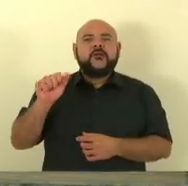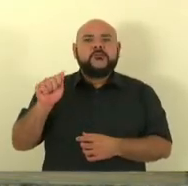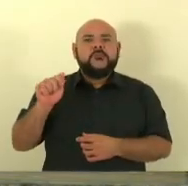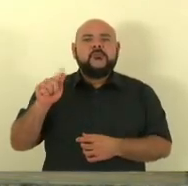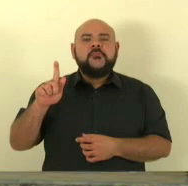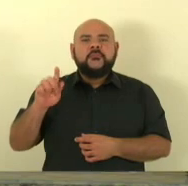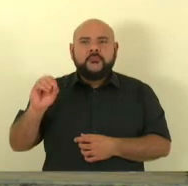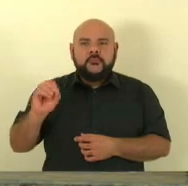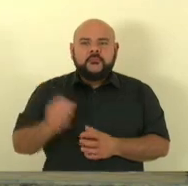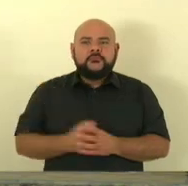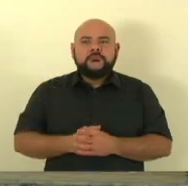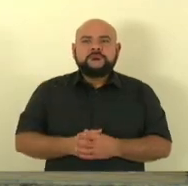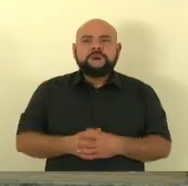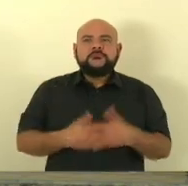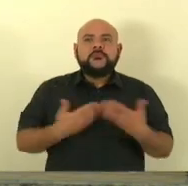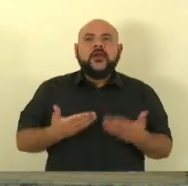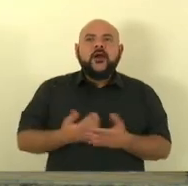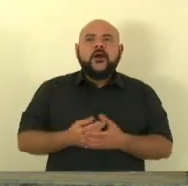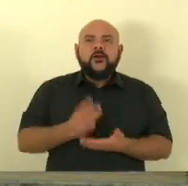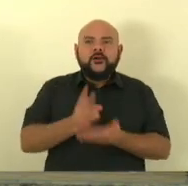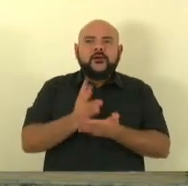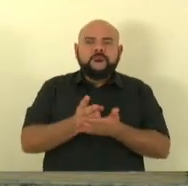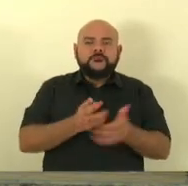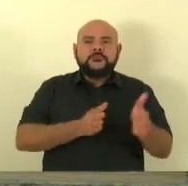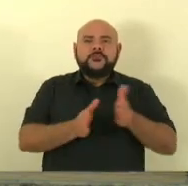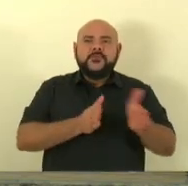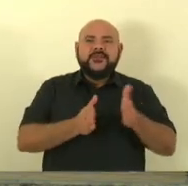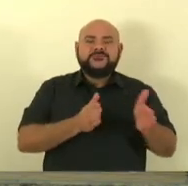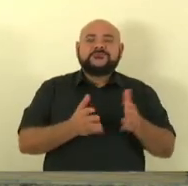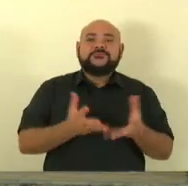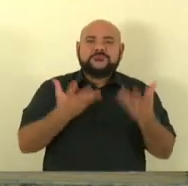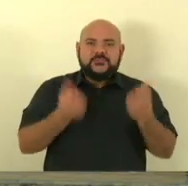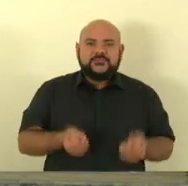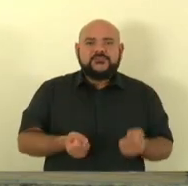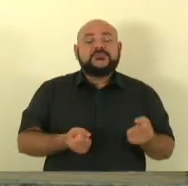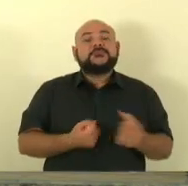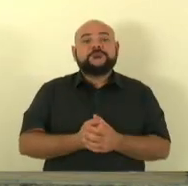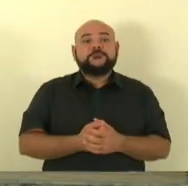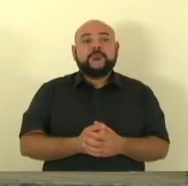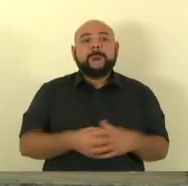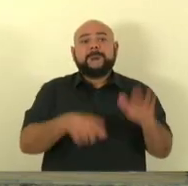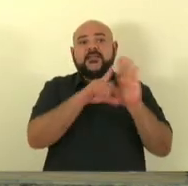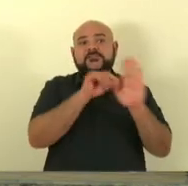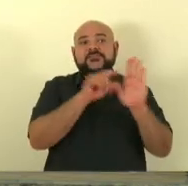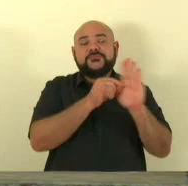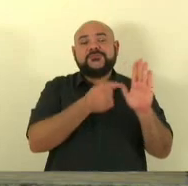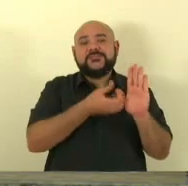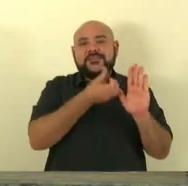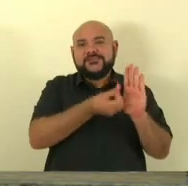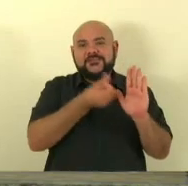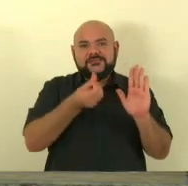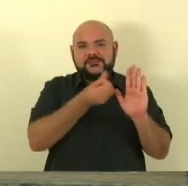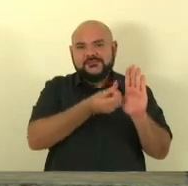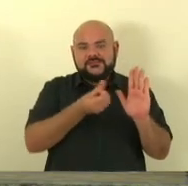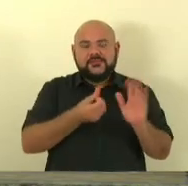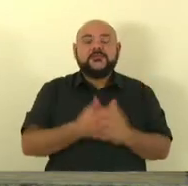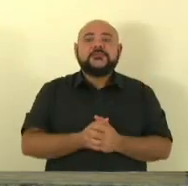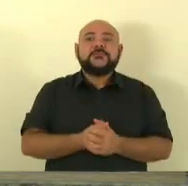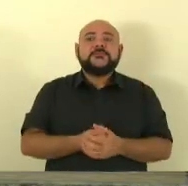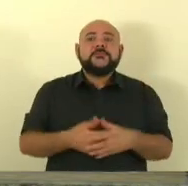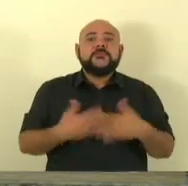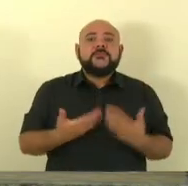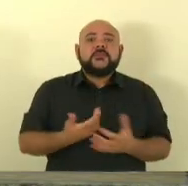prazo regimental do relator na Comissão de Justiça, na forma do artigo 66, parágrafo 6 da Constituição Estadual, ficam